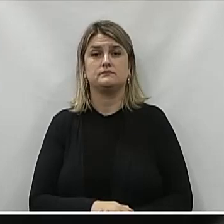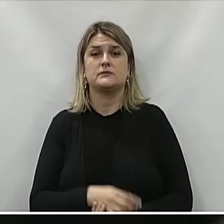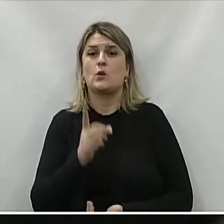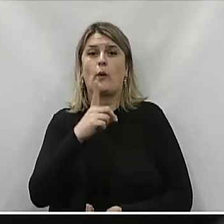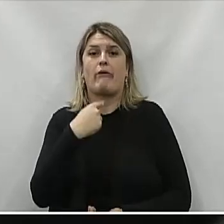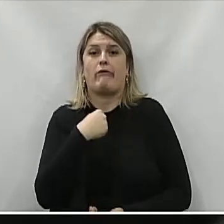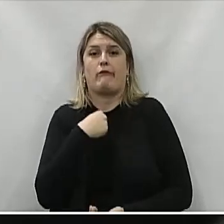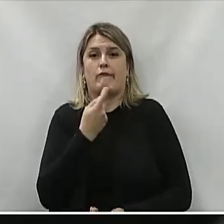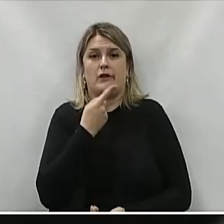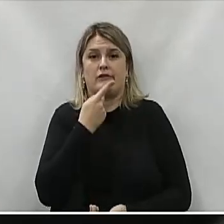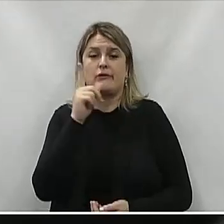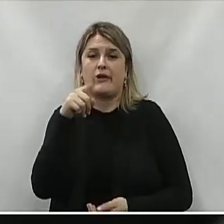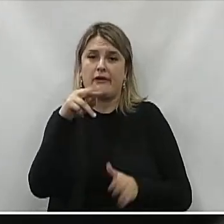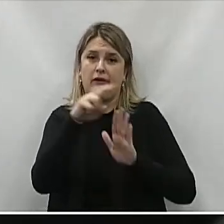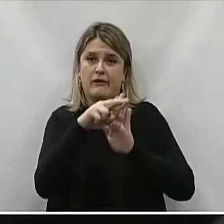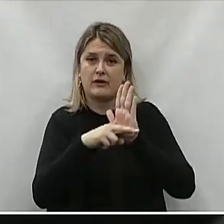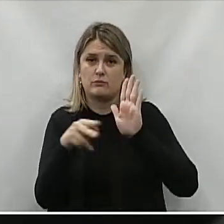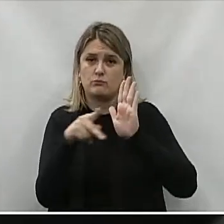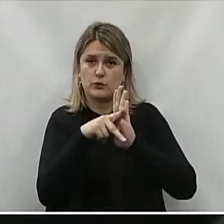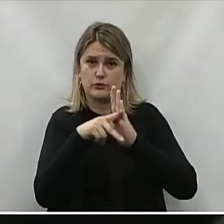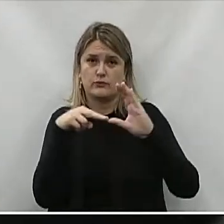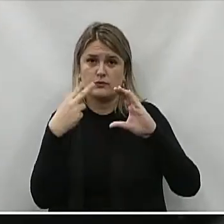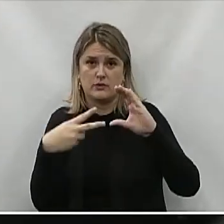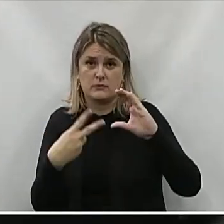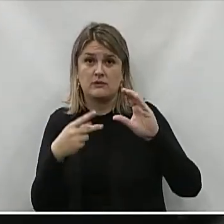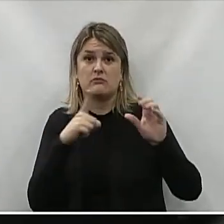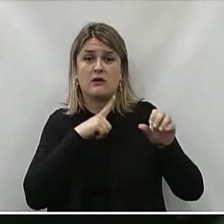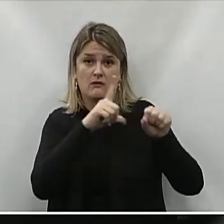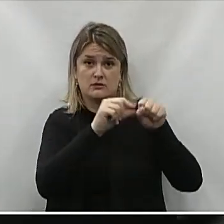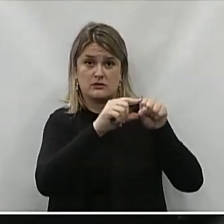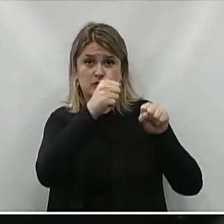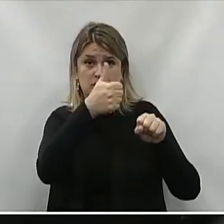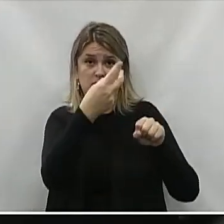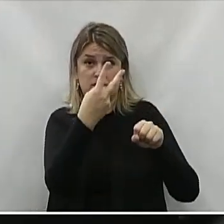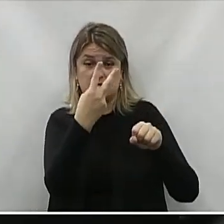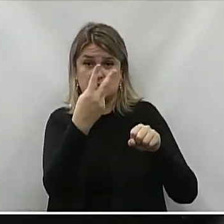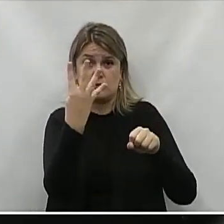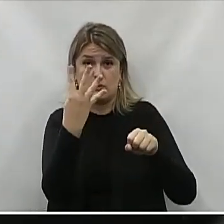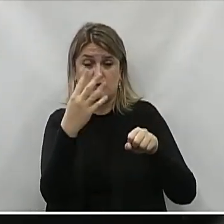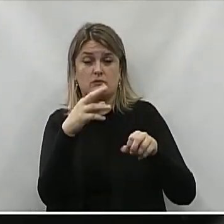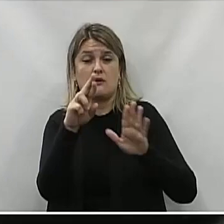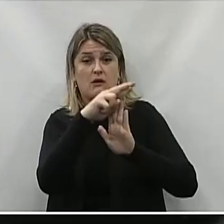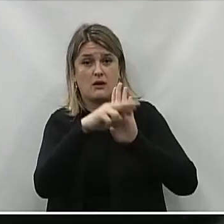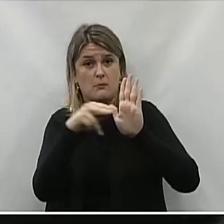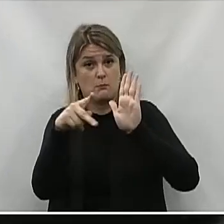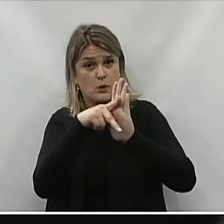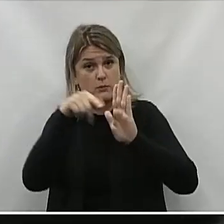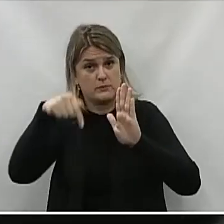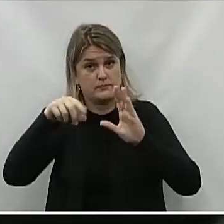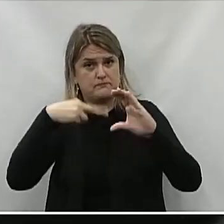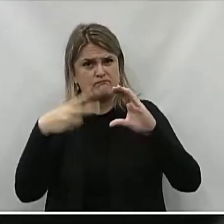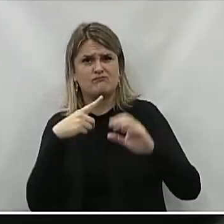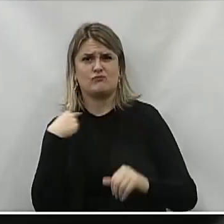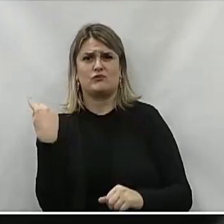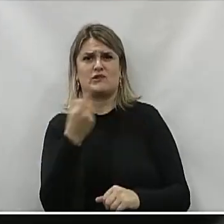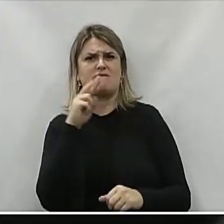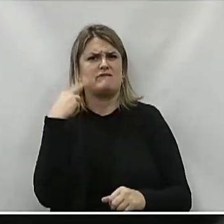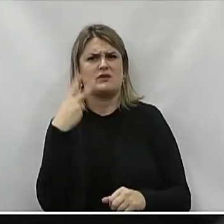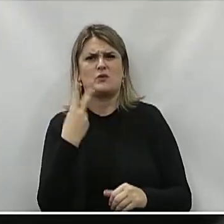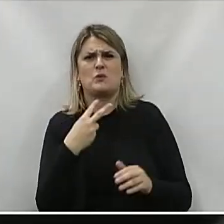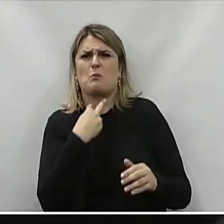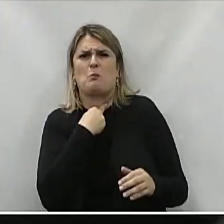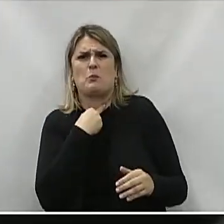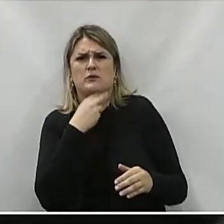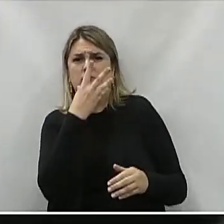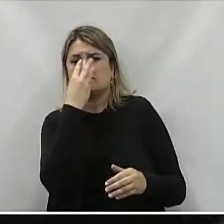Não é eu que estou falando É uma regra da casa O artigo 124 Do regimento interno Então nós Como vereadores Não podemos passar Por cima